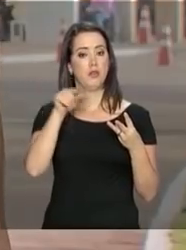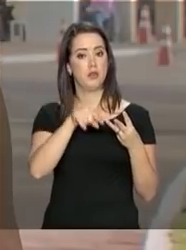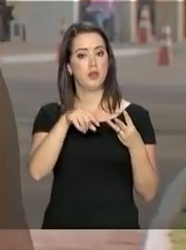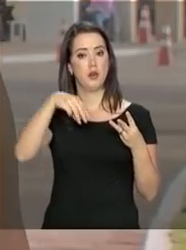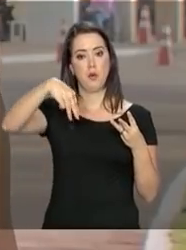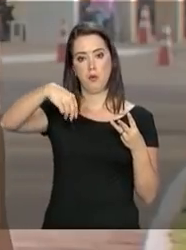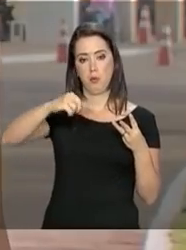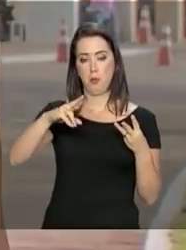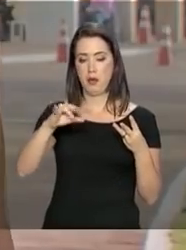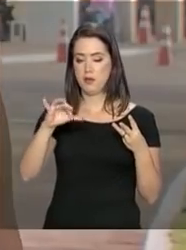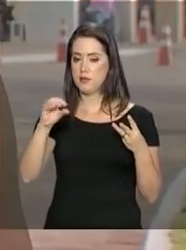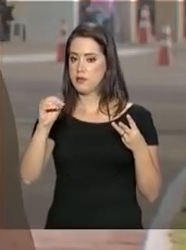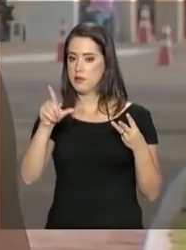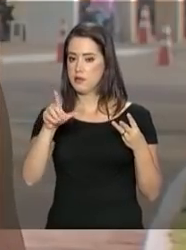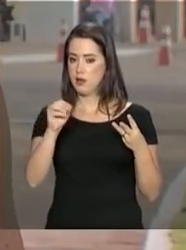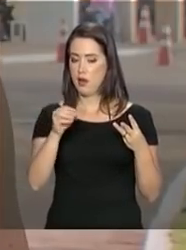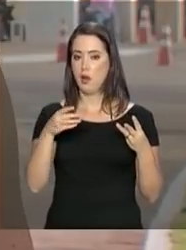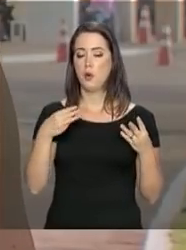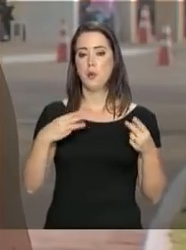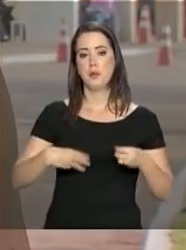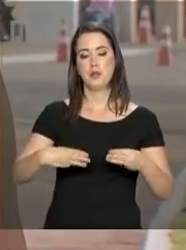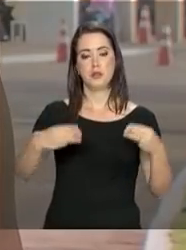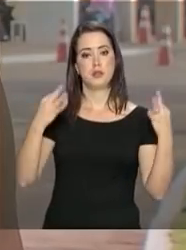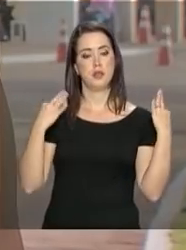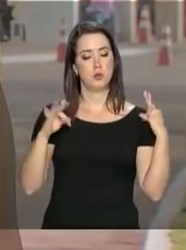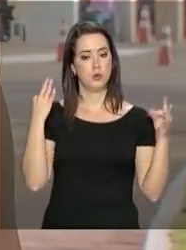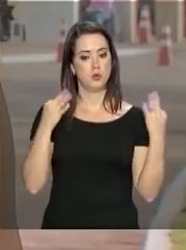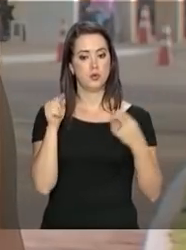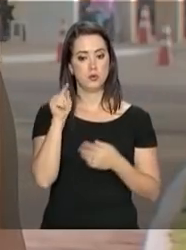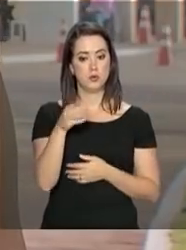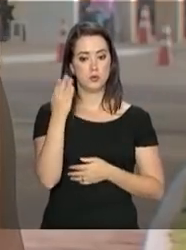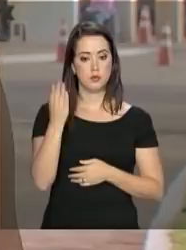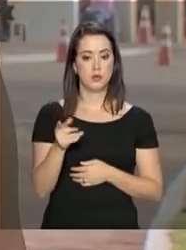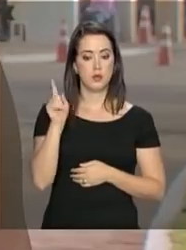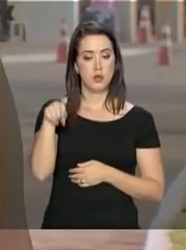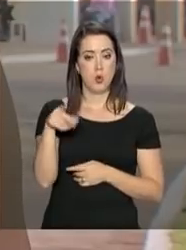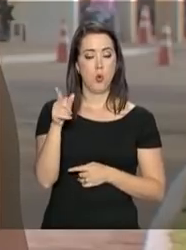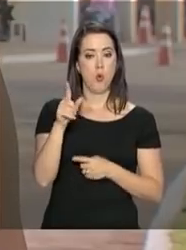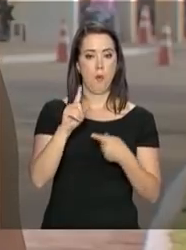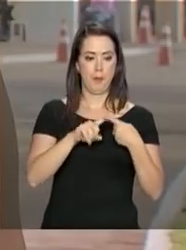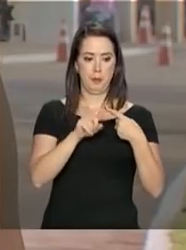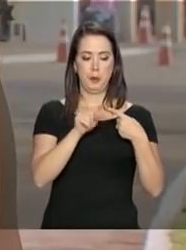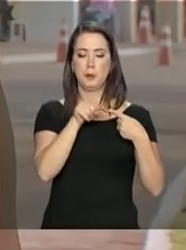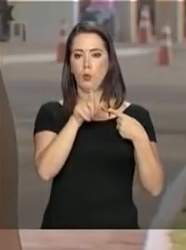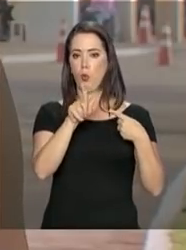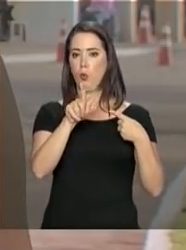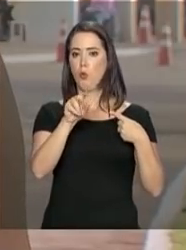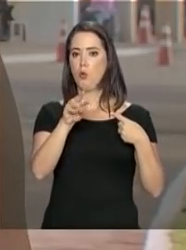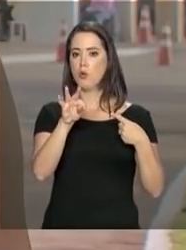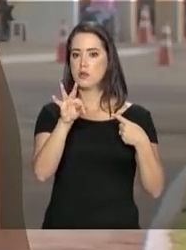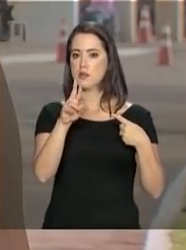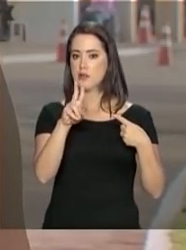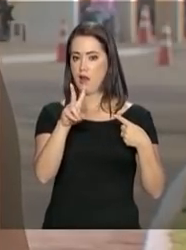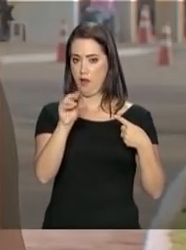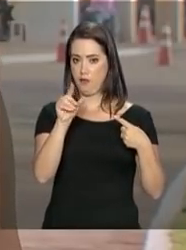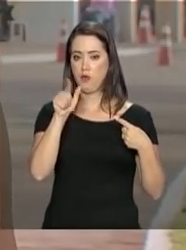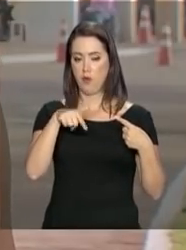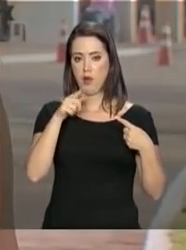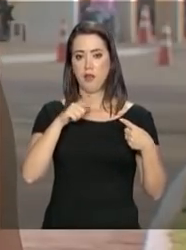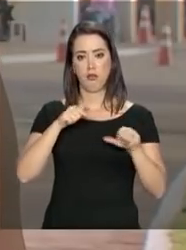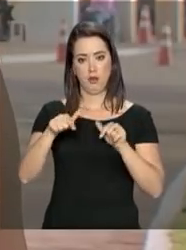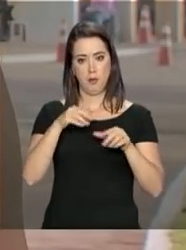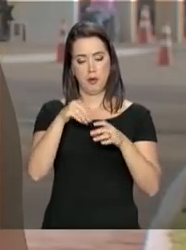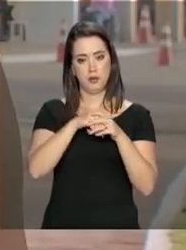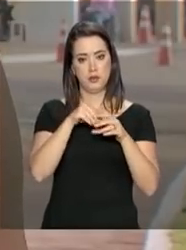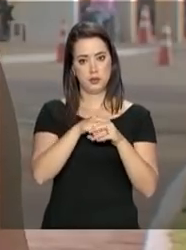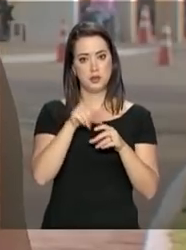para o Ministério do Turismo. Bom, Gustavo Canuto, que é servidor efetivo do Ministério do Planejamento, falou com a imprensa aqui no